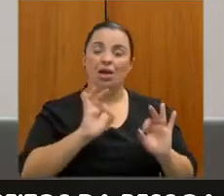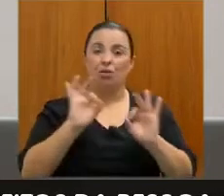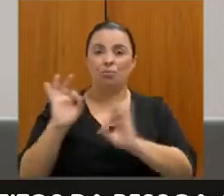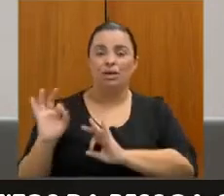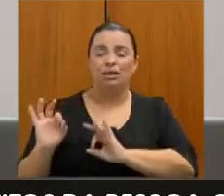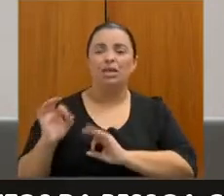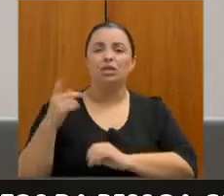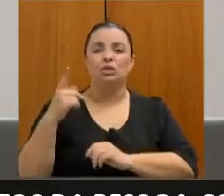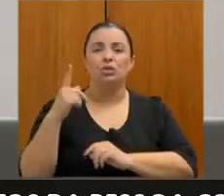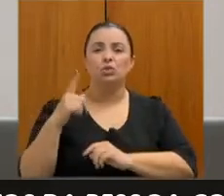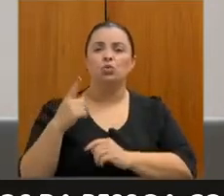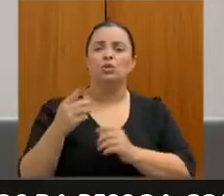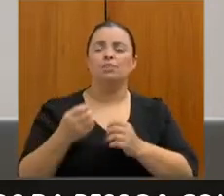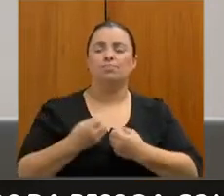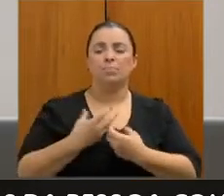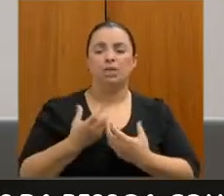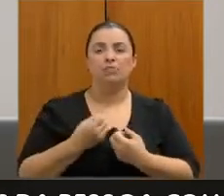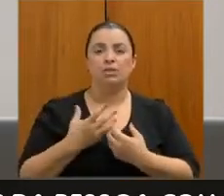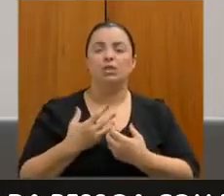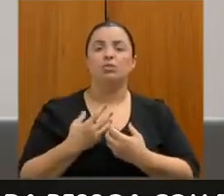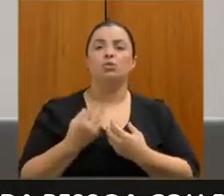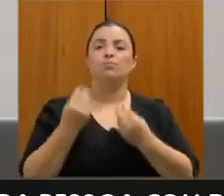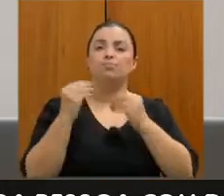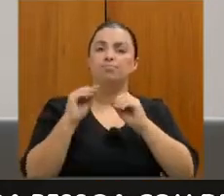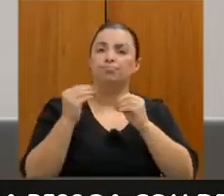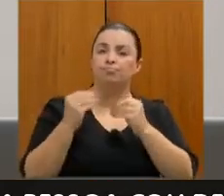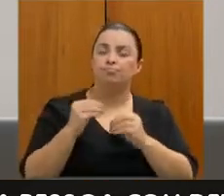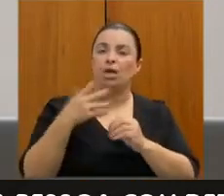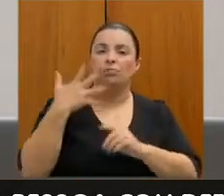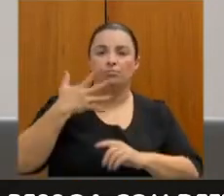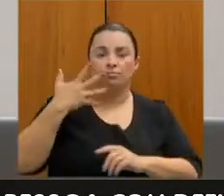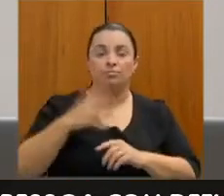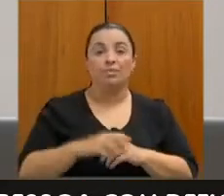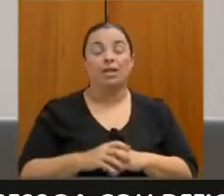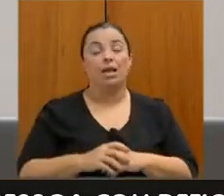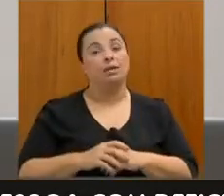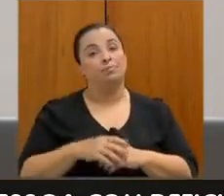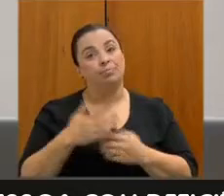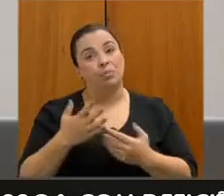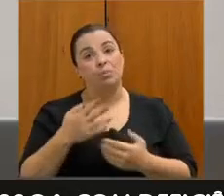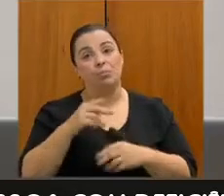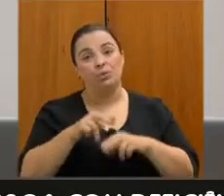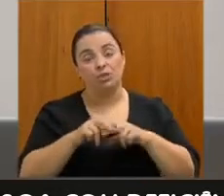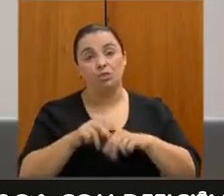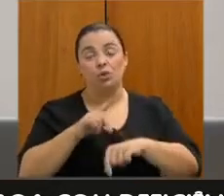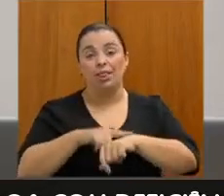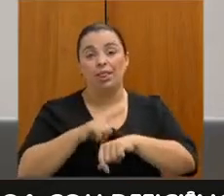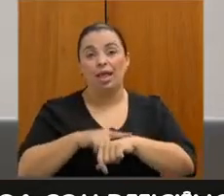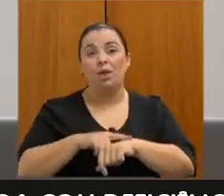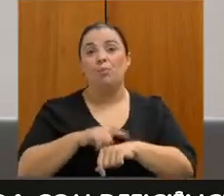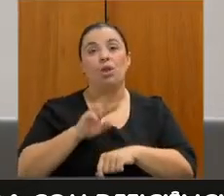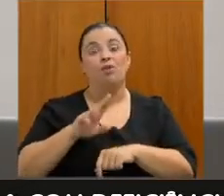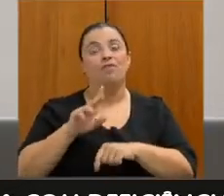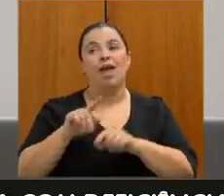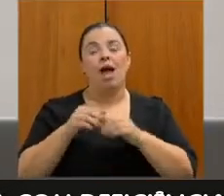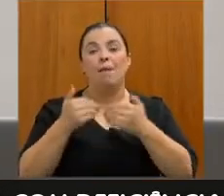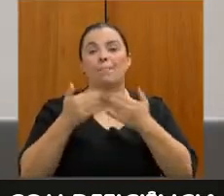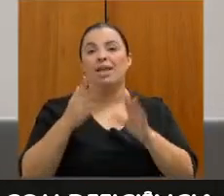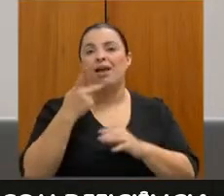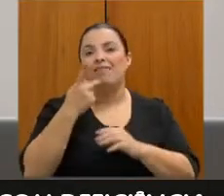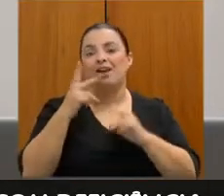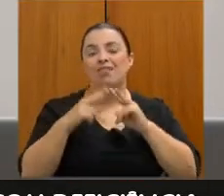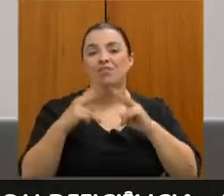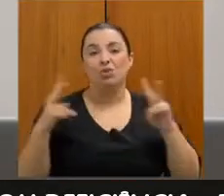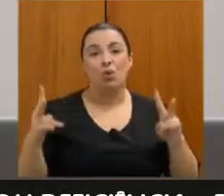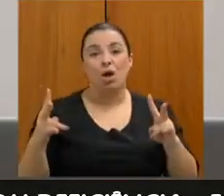manifestações devido à questão do tempo. Nós não vamos abrir a fala de forma virtual, porque senão